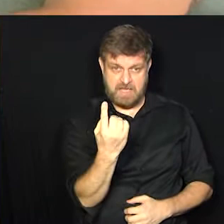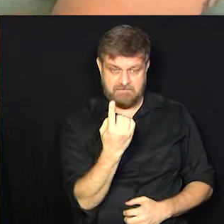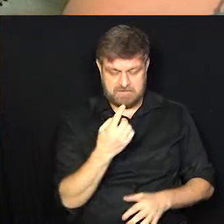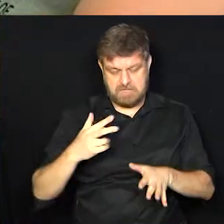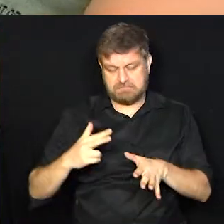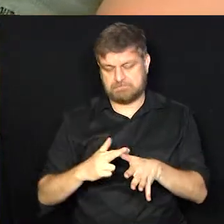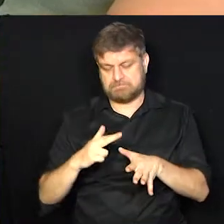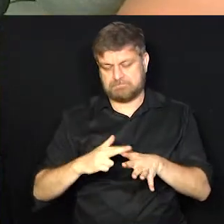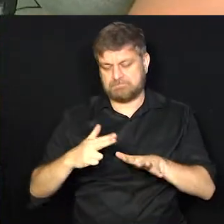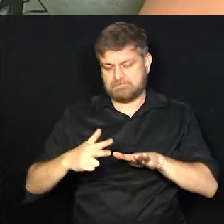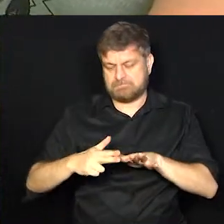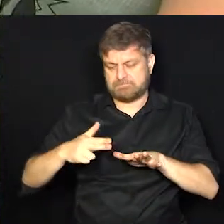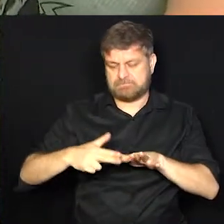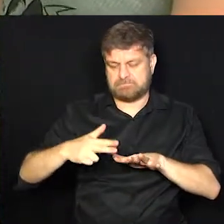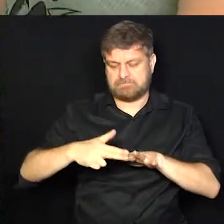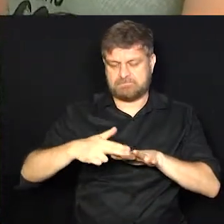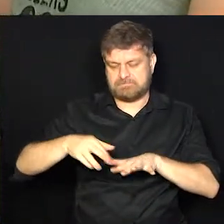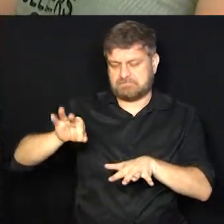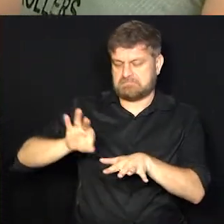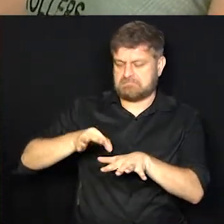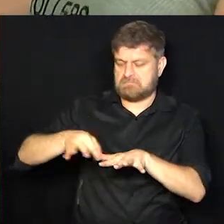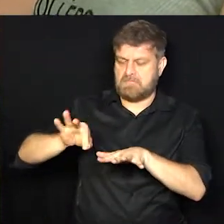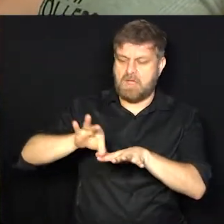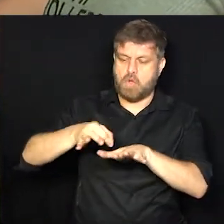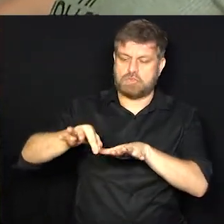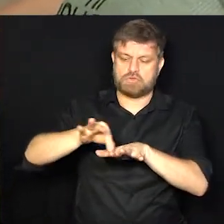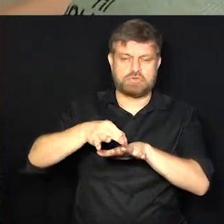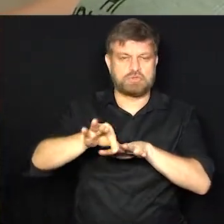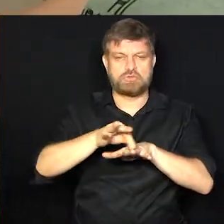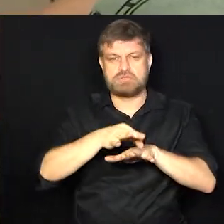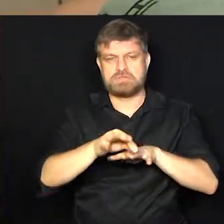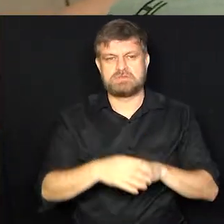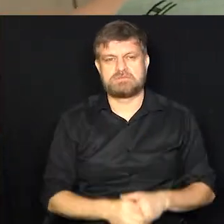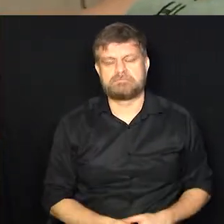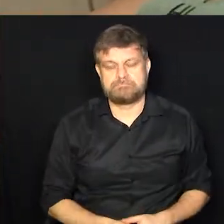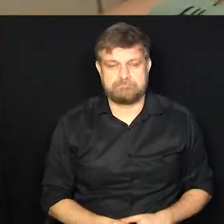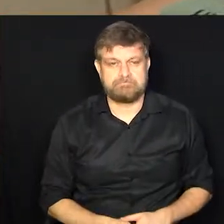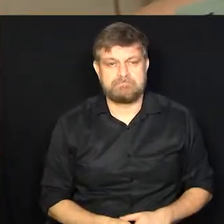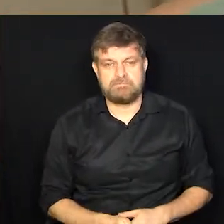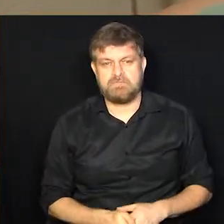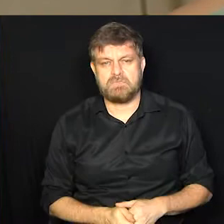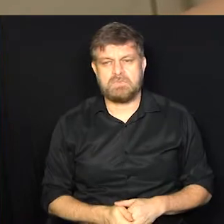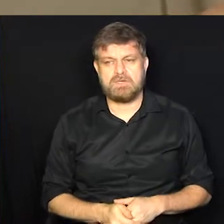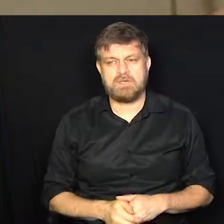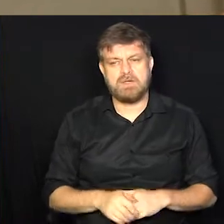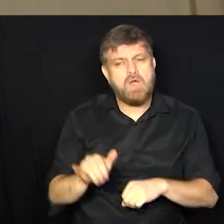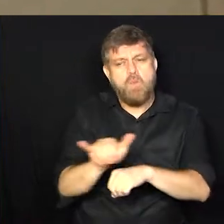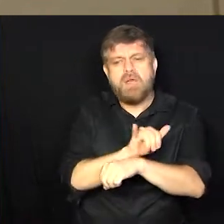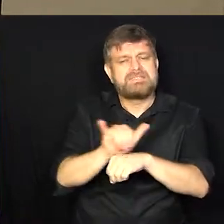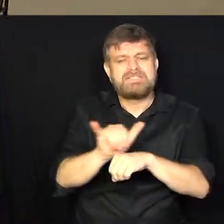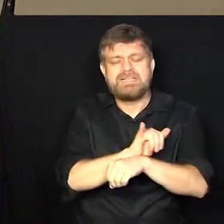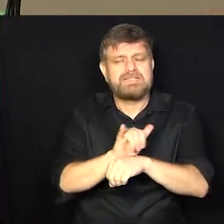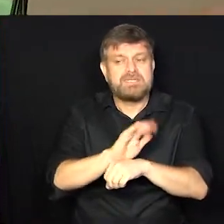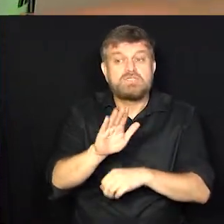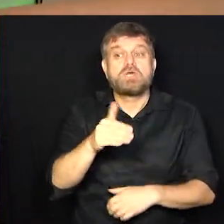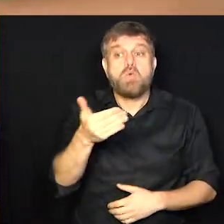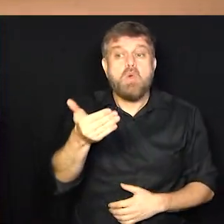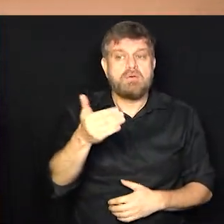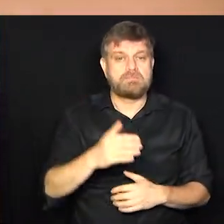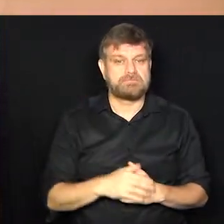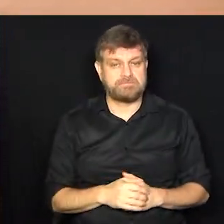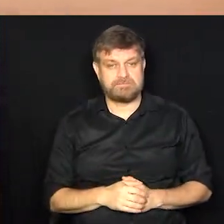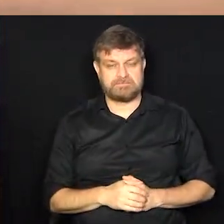é só cortar a unha, passar um esmalte. Como é que é que funciona? Bom, quais são os procedimentos? Você...